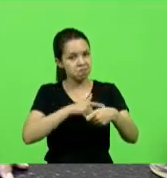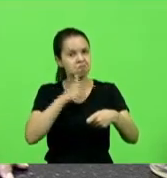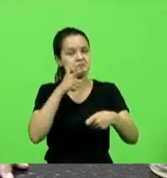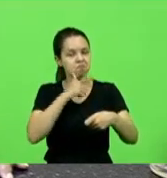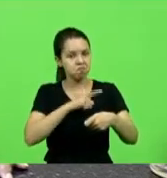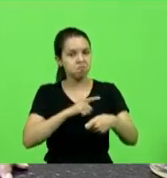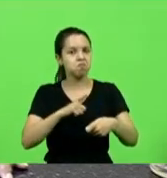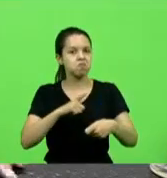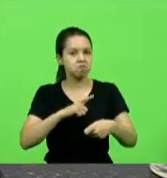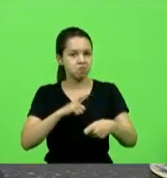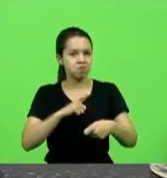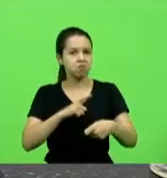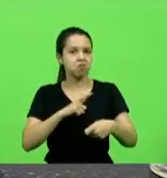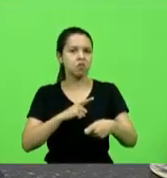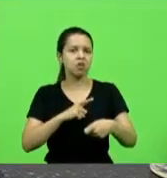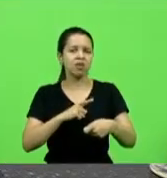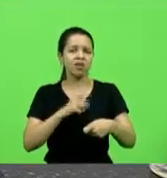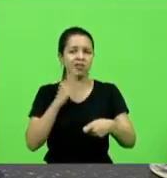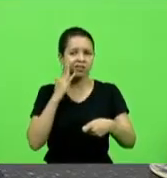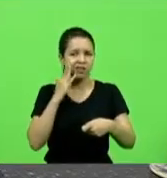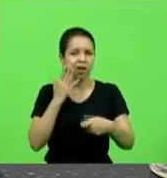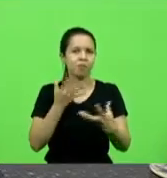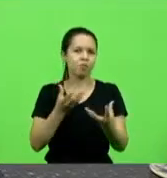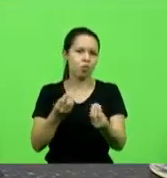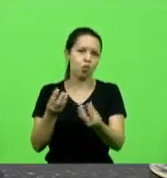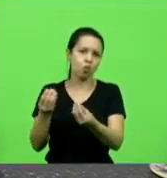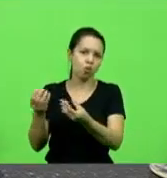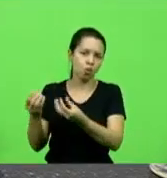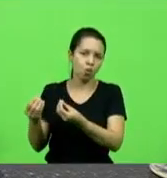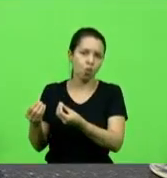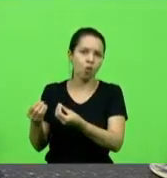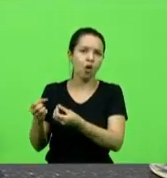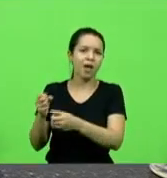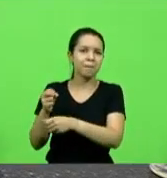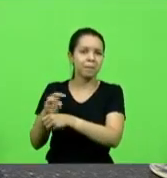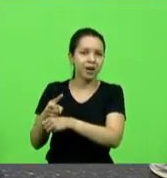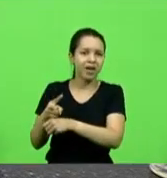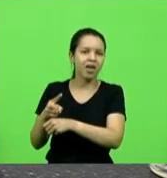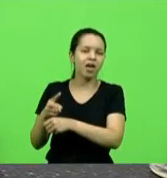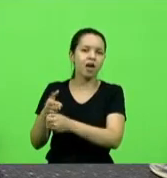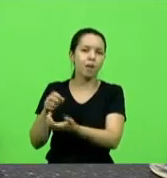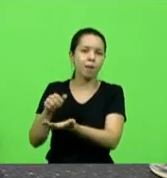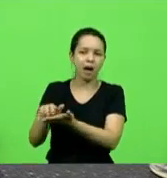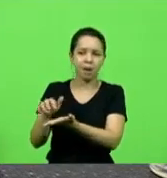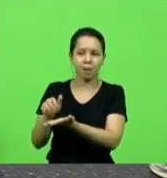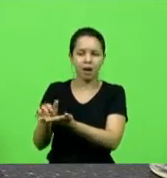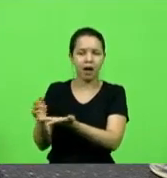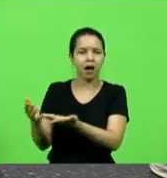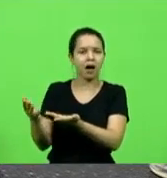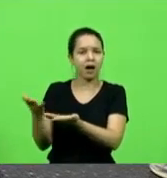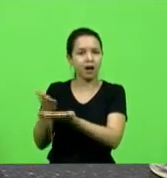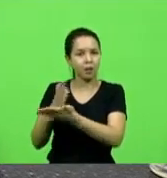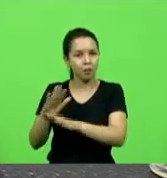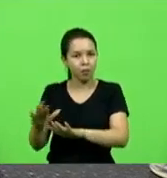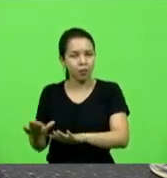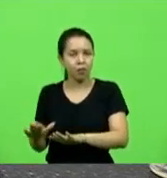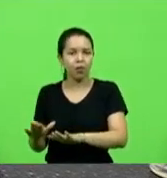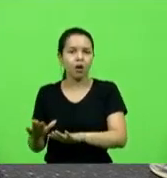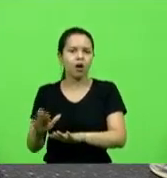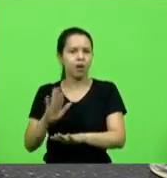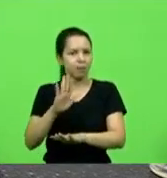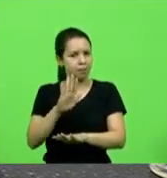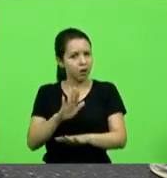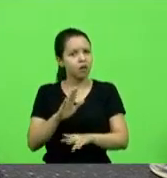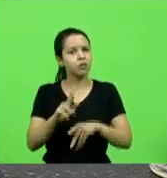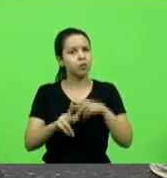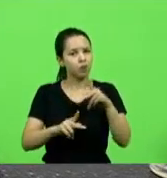milhares de empregos que infelizmente foram perdidos mas certamente que o catarinense vai encontrar forças